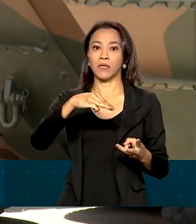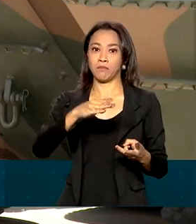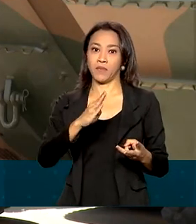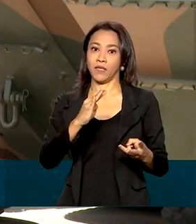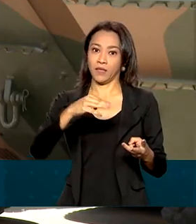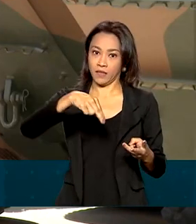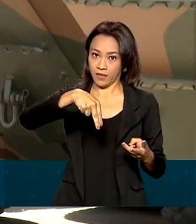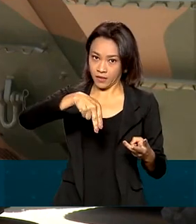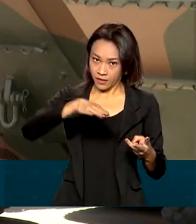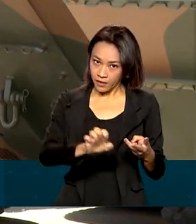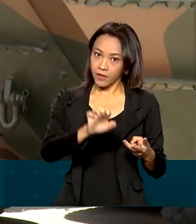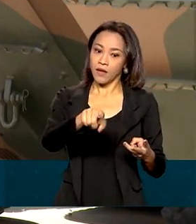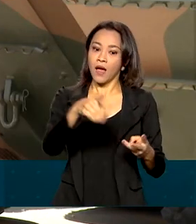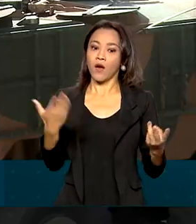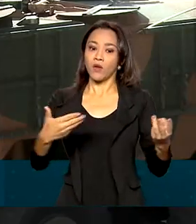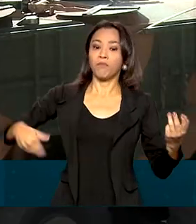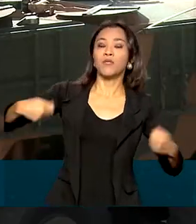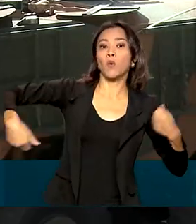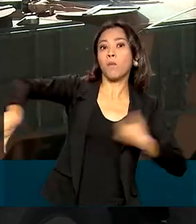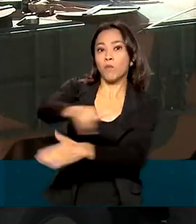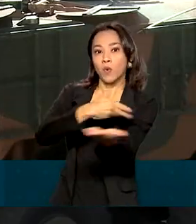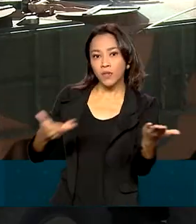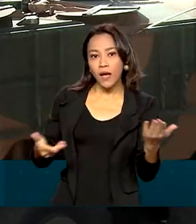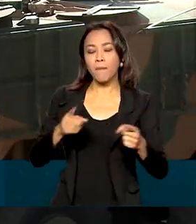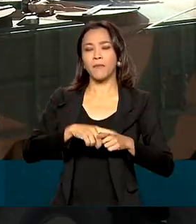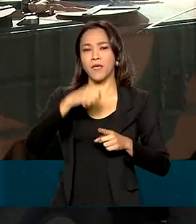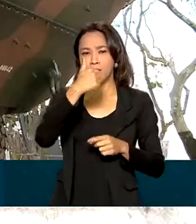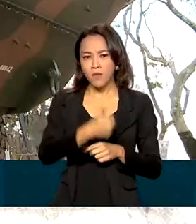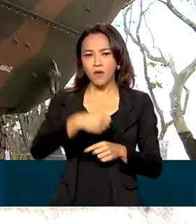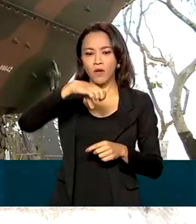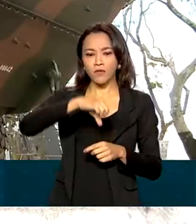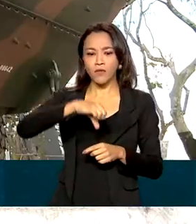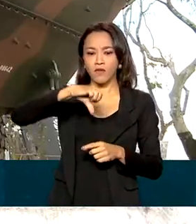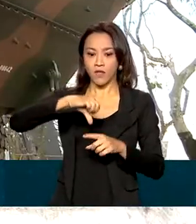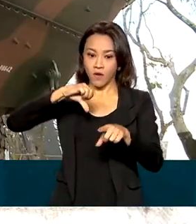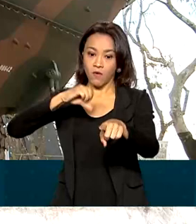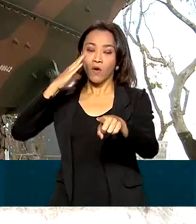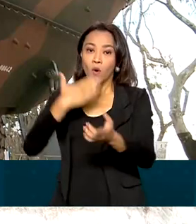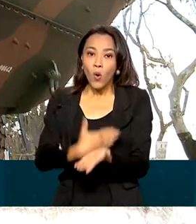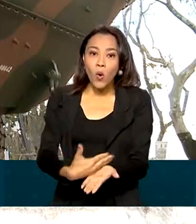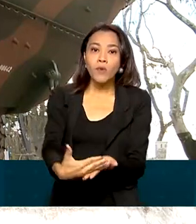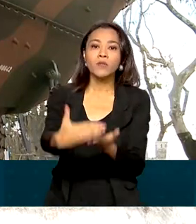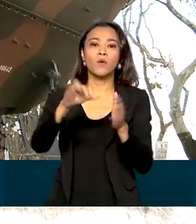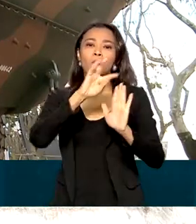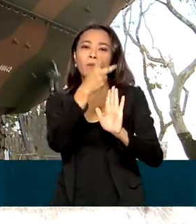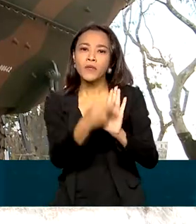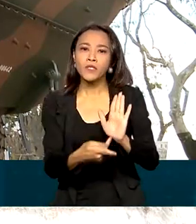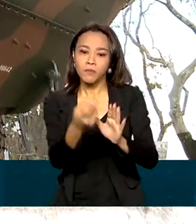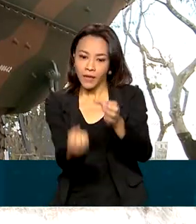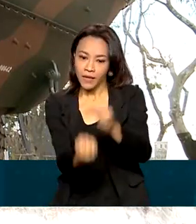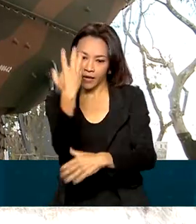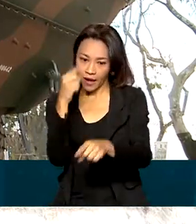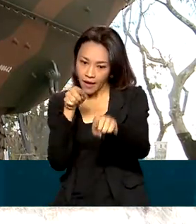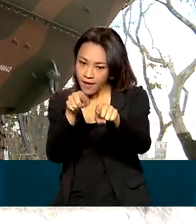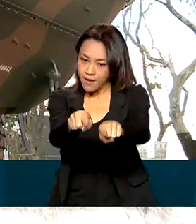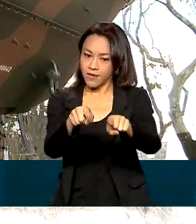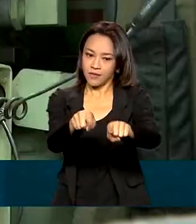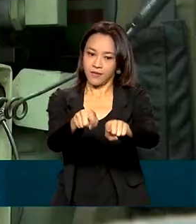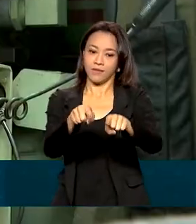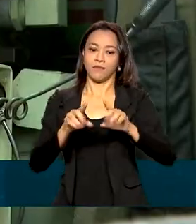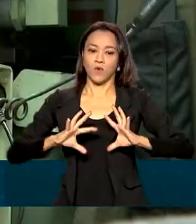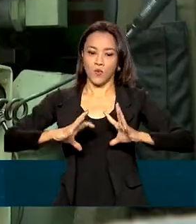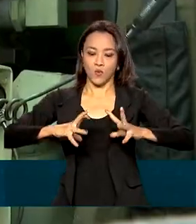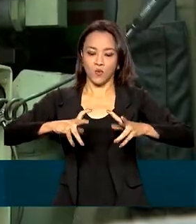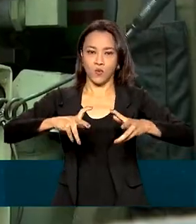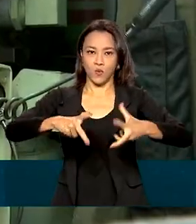houve a necessidade de modernizar a tropa. Em 1999, começou o projeto para a criação deste veículo, o Guarani.